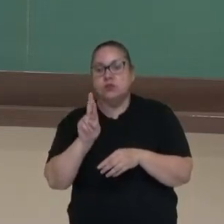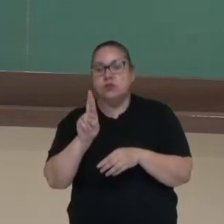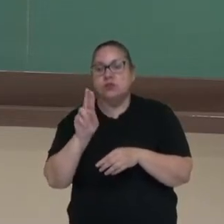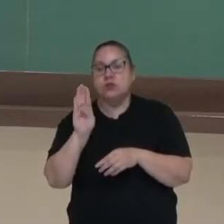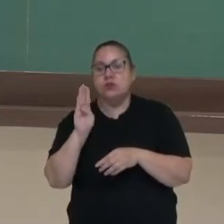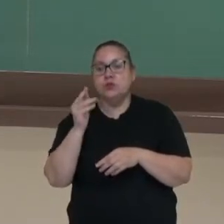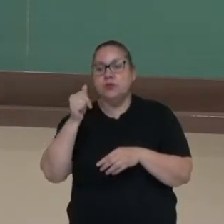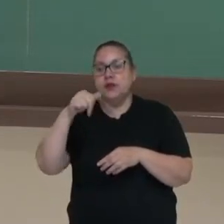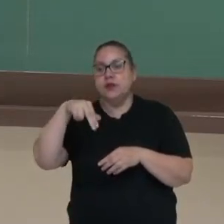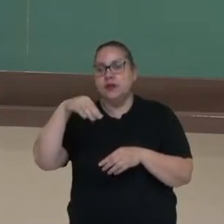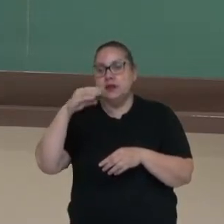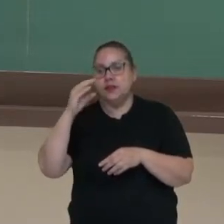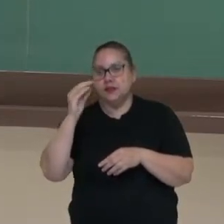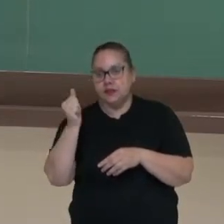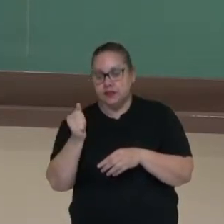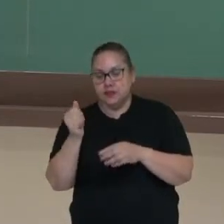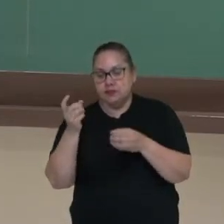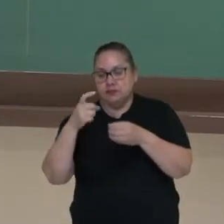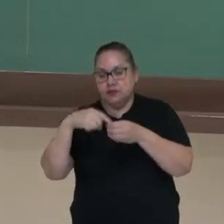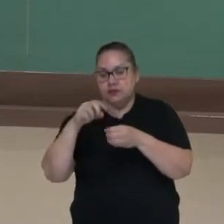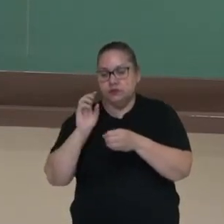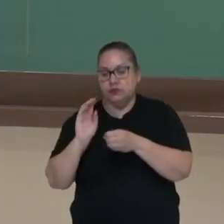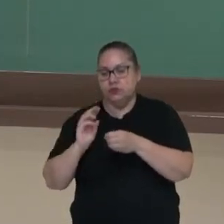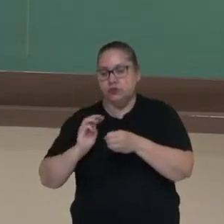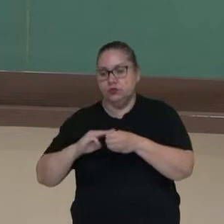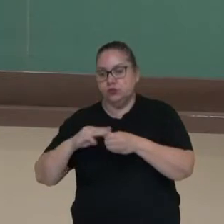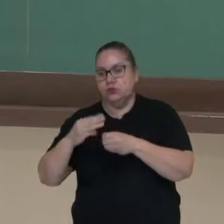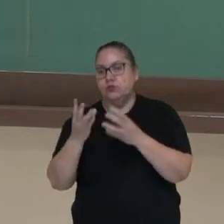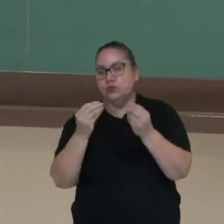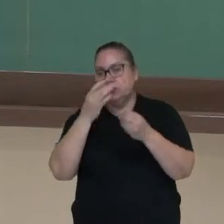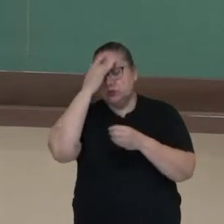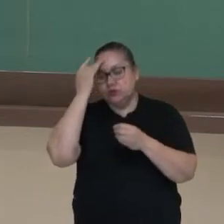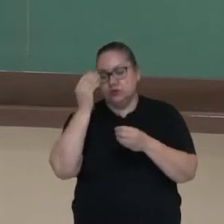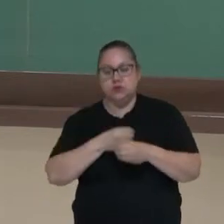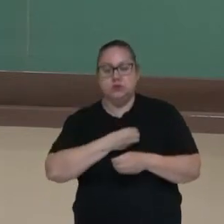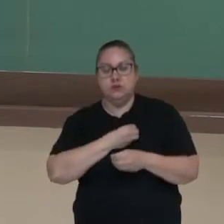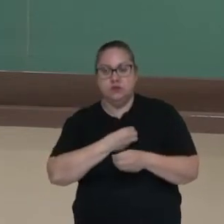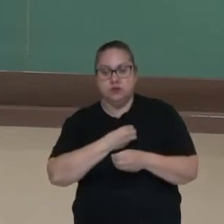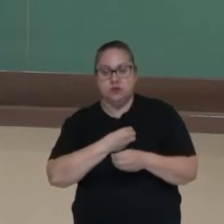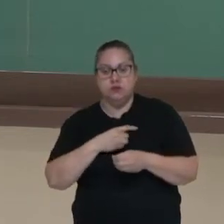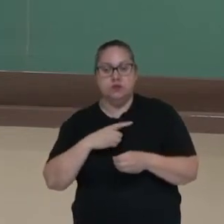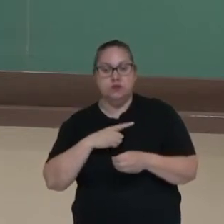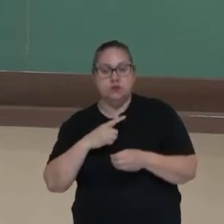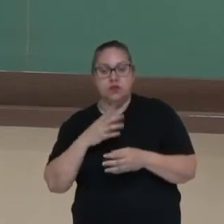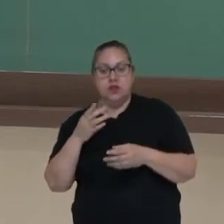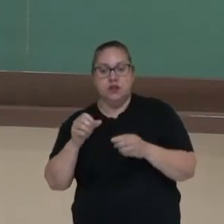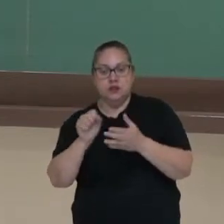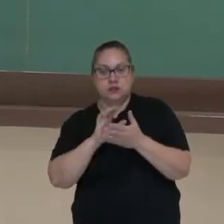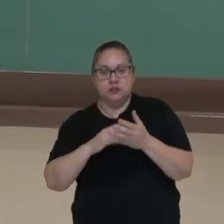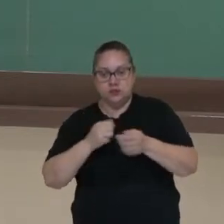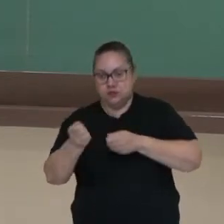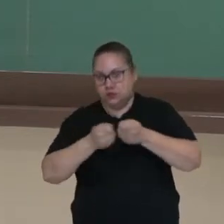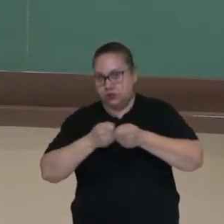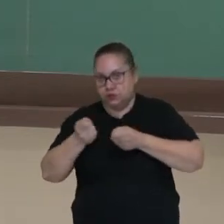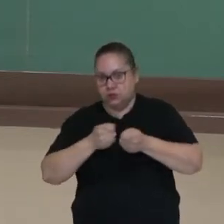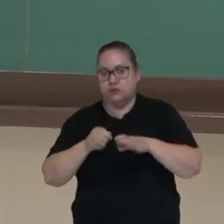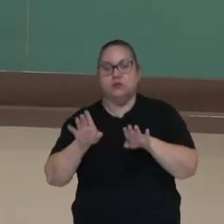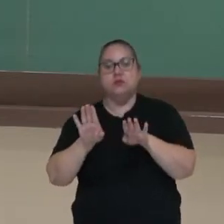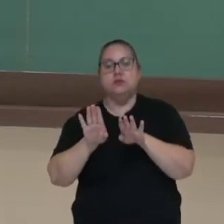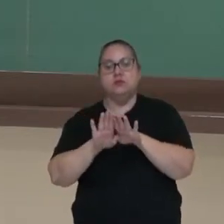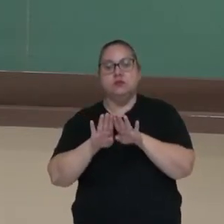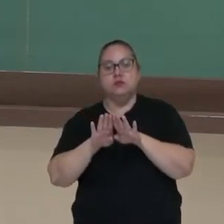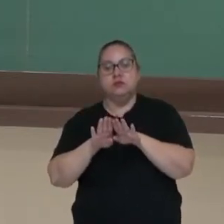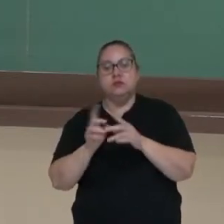da porção onde nós temos uma grande quantidade de pessoas ali vivendo e ainda, onde as atividades econômicas estão